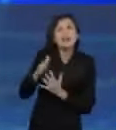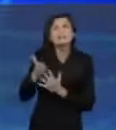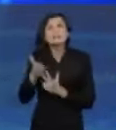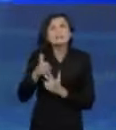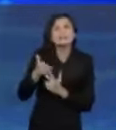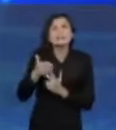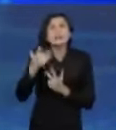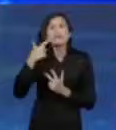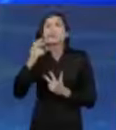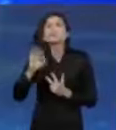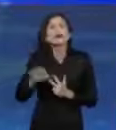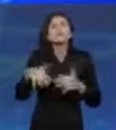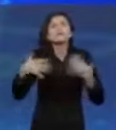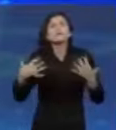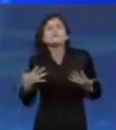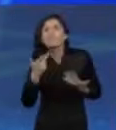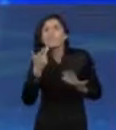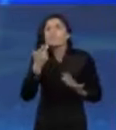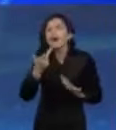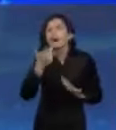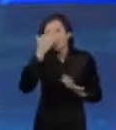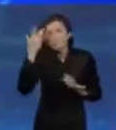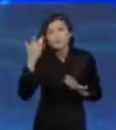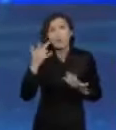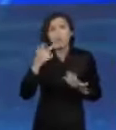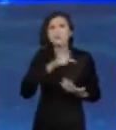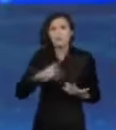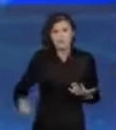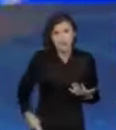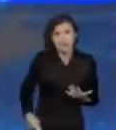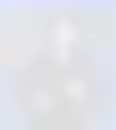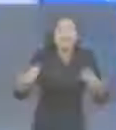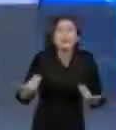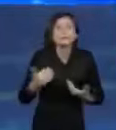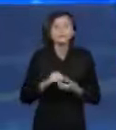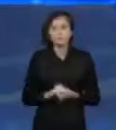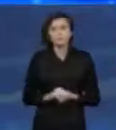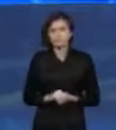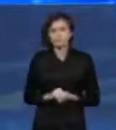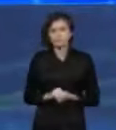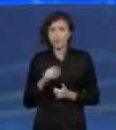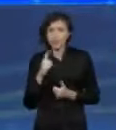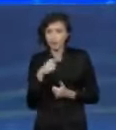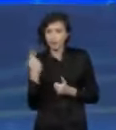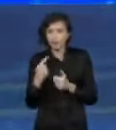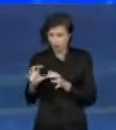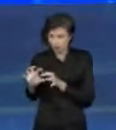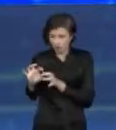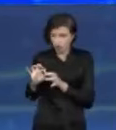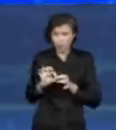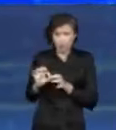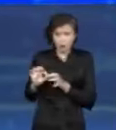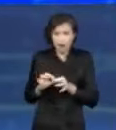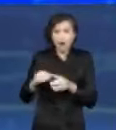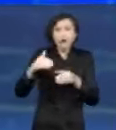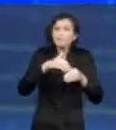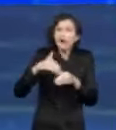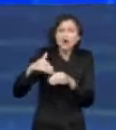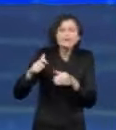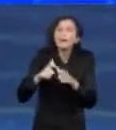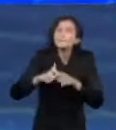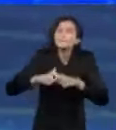coragem de dizer quem é o seu candidato. Eu vou lhe dar a oportunidade, eu voto em Lula, Carlos Eduardo vota em... Nossa coligação vota majoritariamente